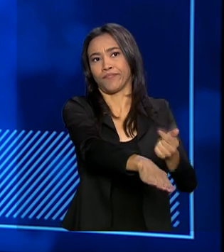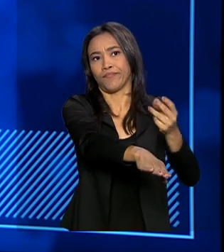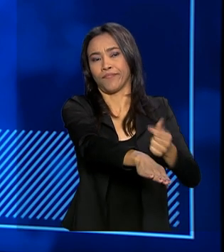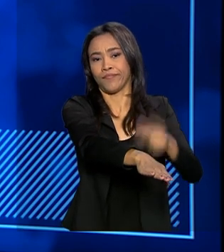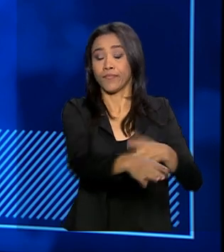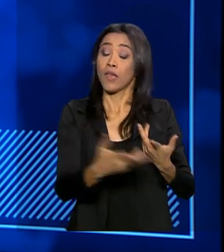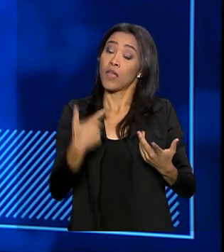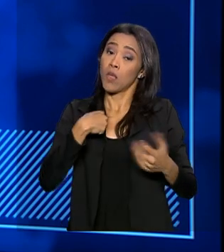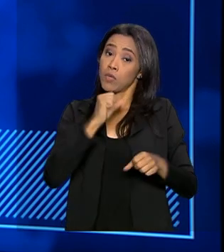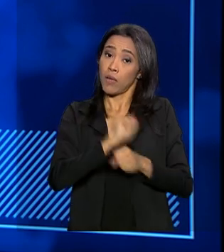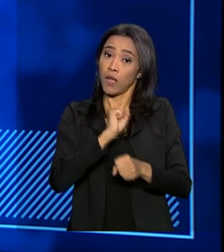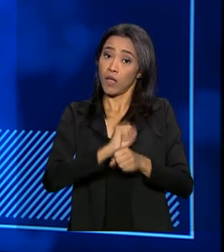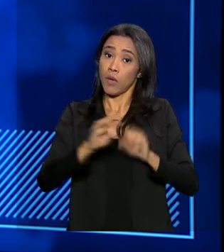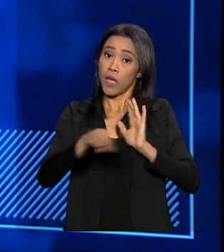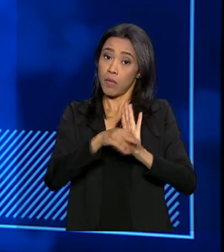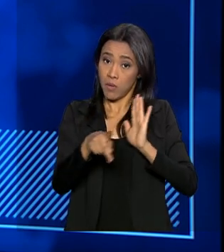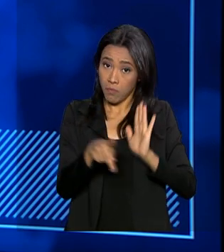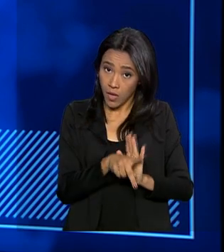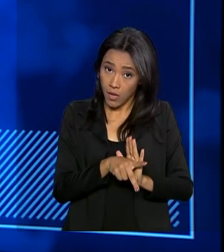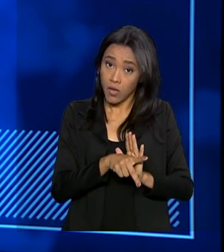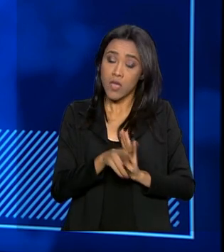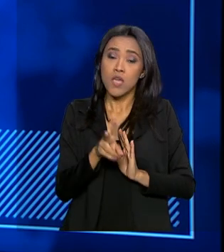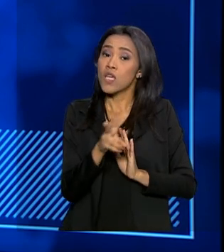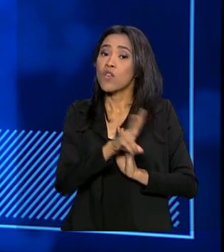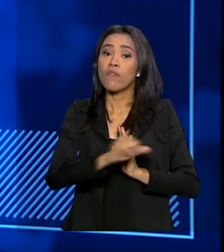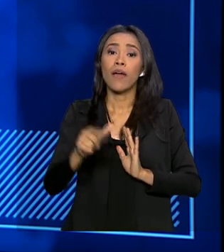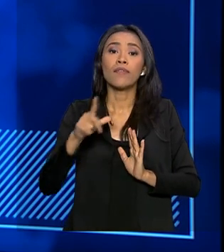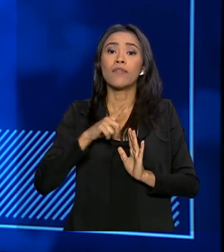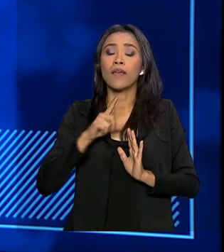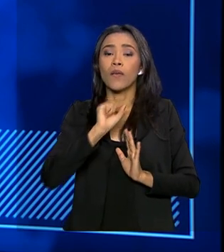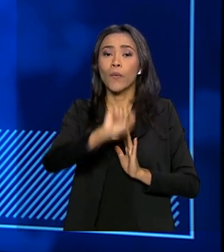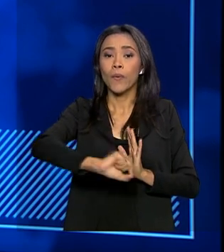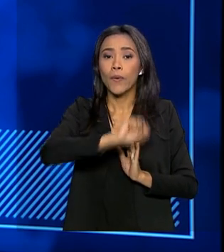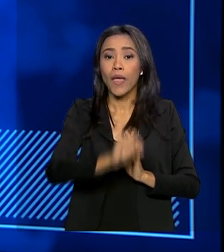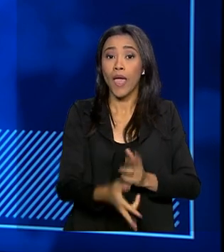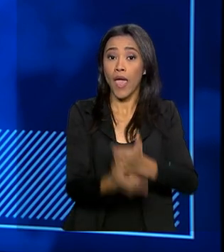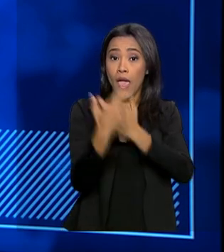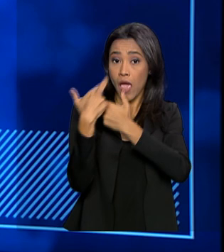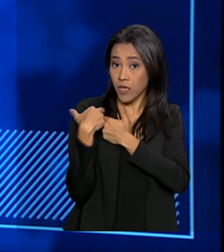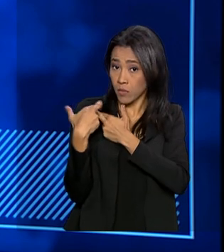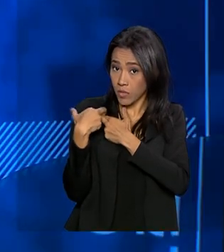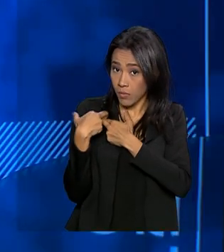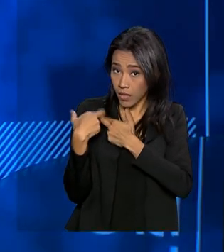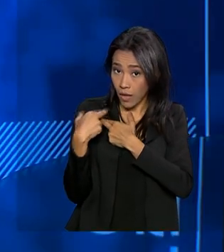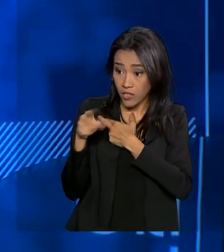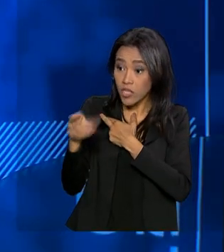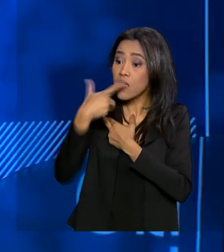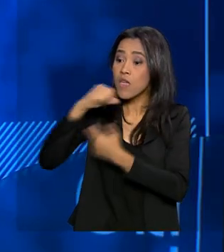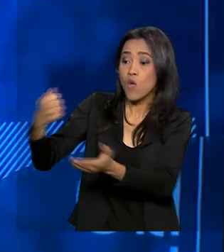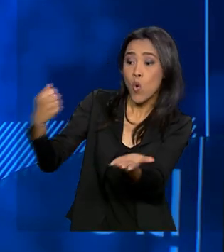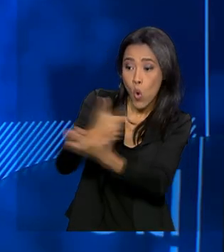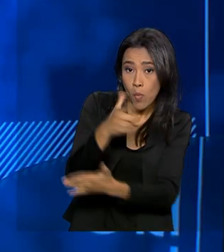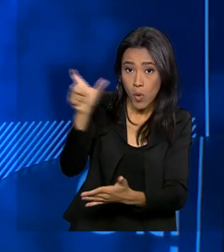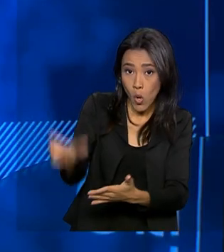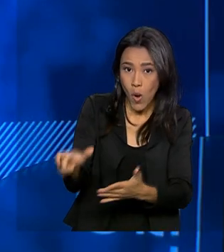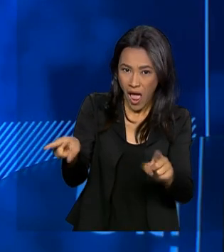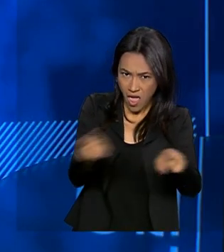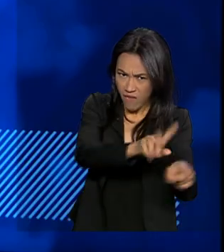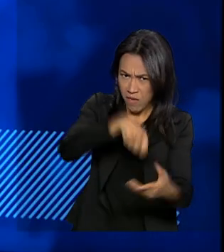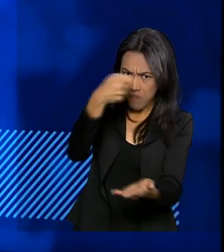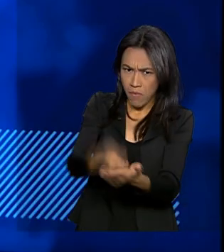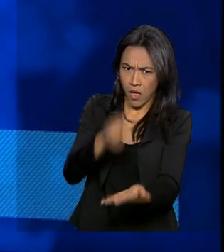expressa de que não haverá responsabilidade do arrematante por ser uma aquisição originária com relação a multas,